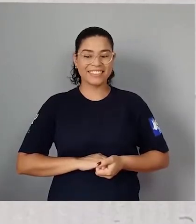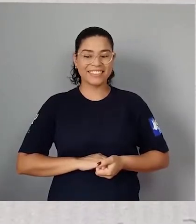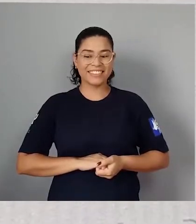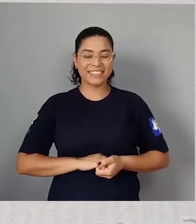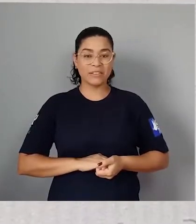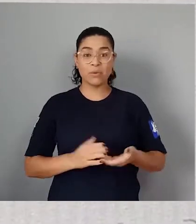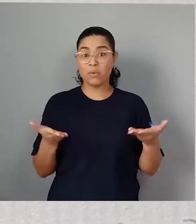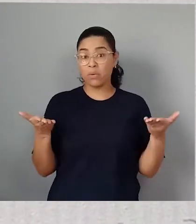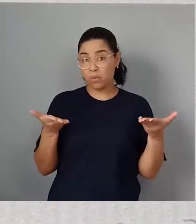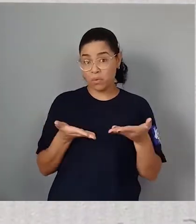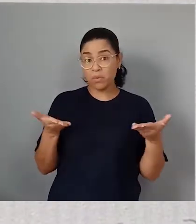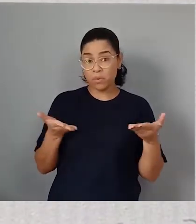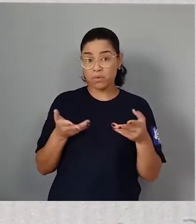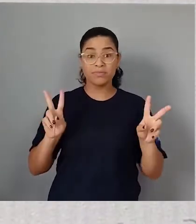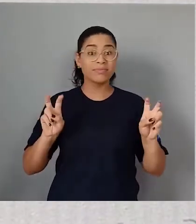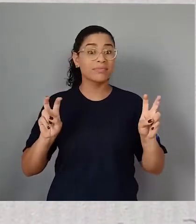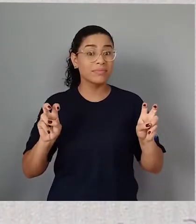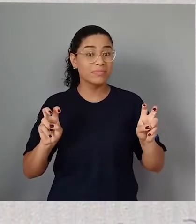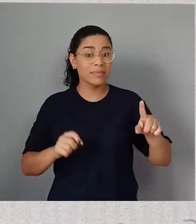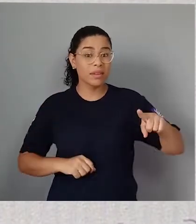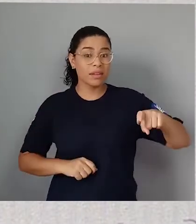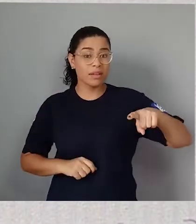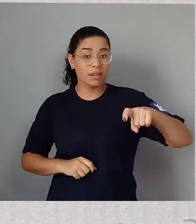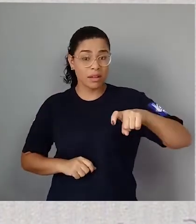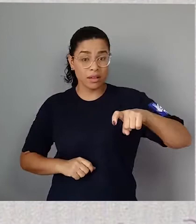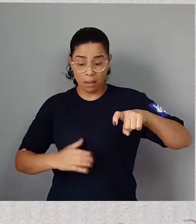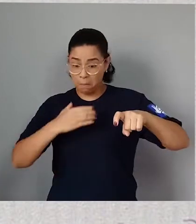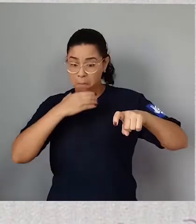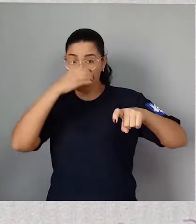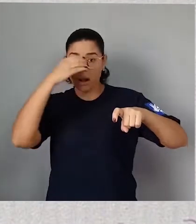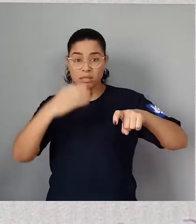Episódio de hoje A Maçã da Lagarta